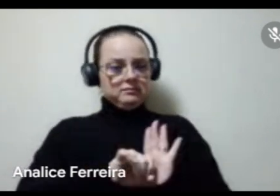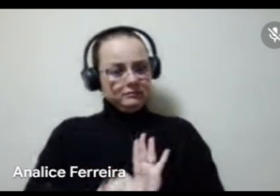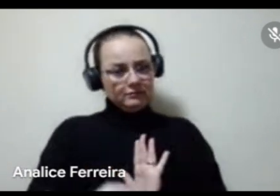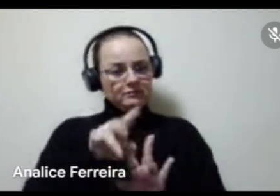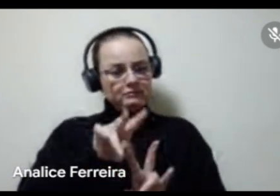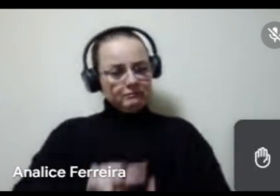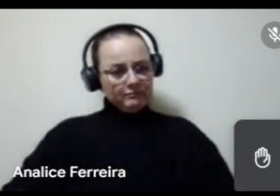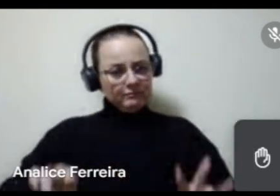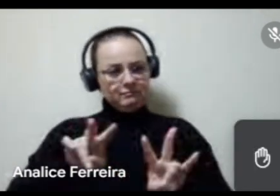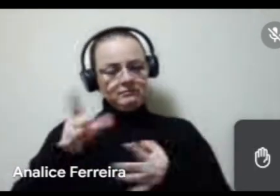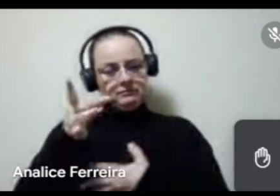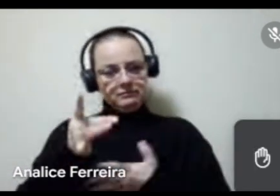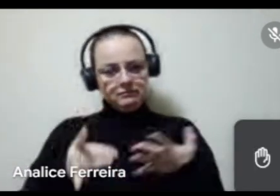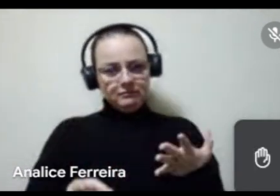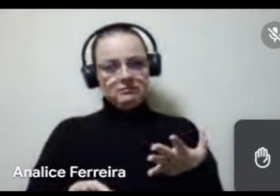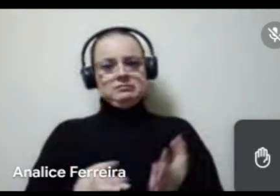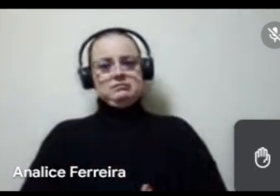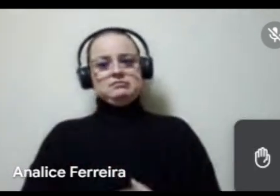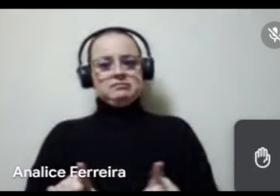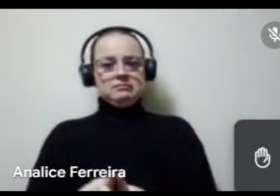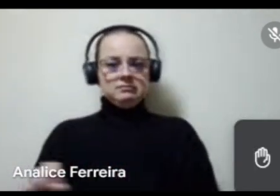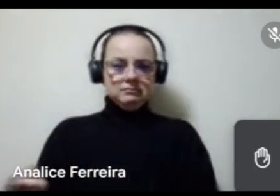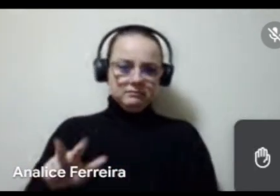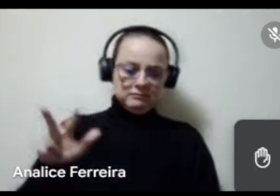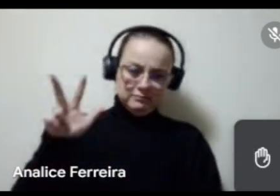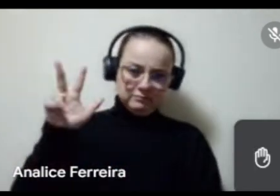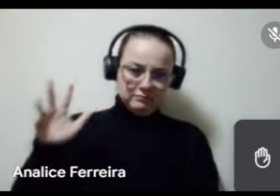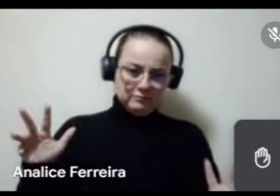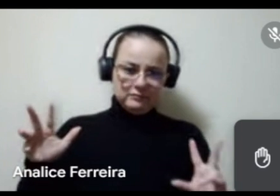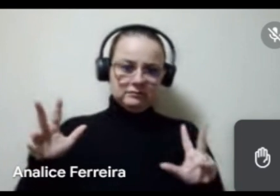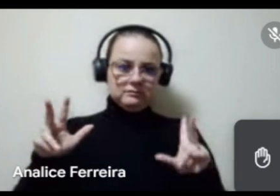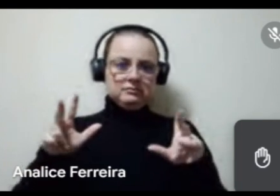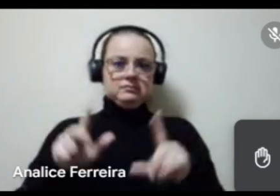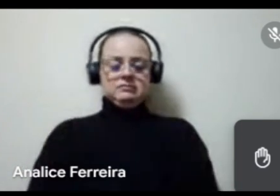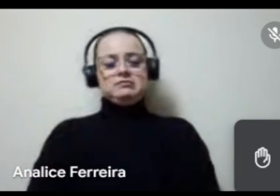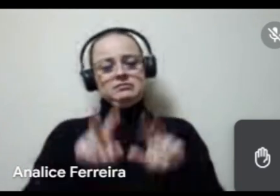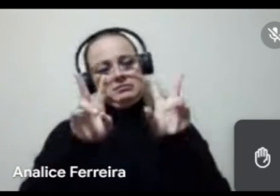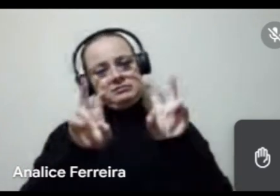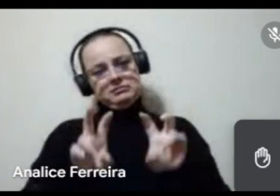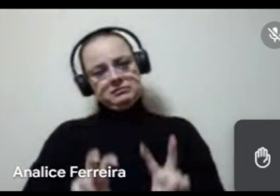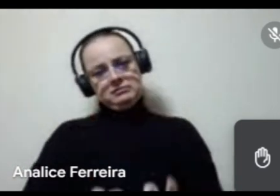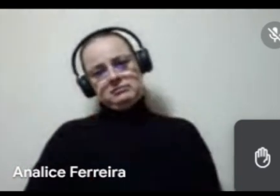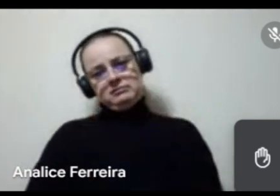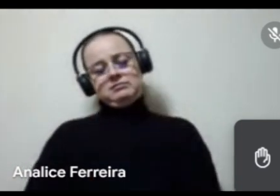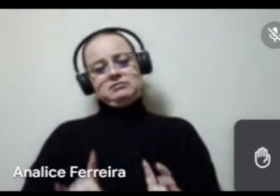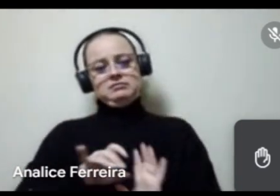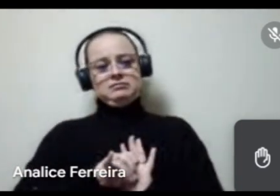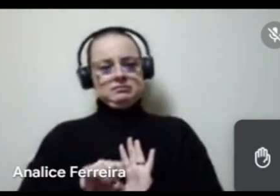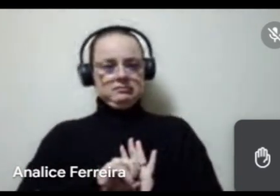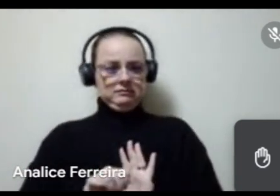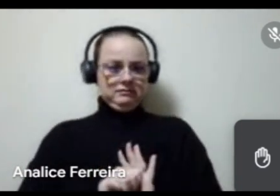as condições, né, os valores, enfim, todas as, os pormenores dos editais.